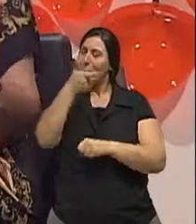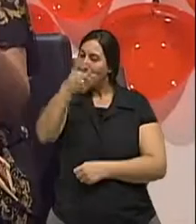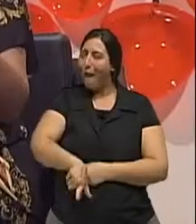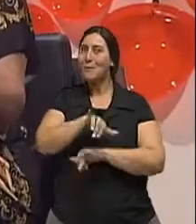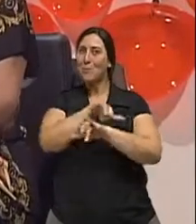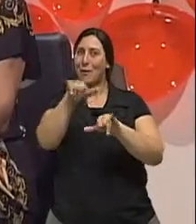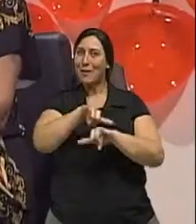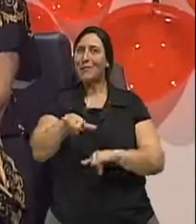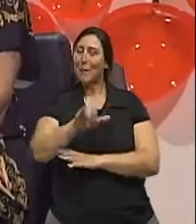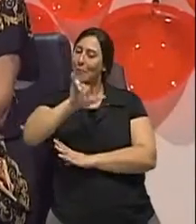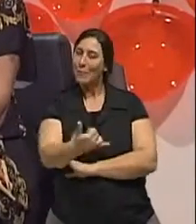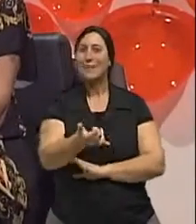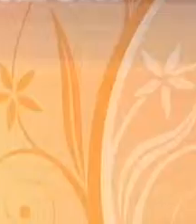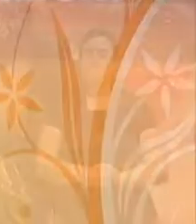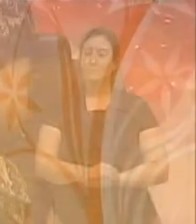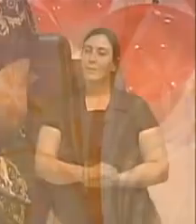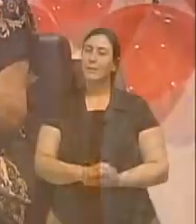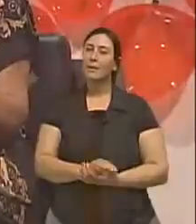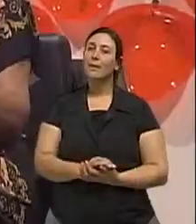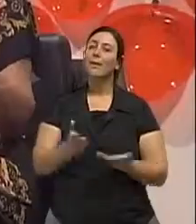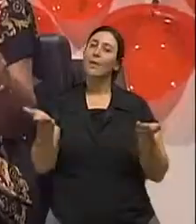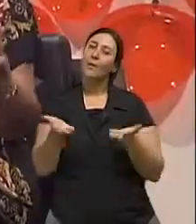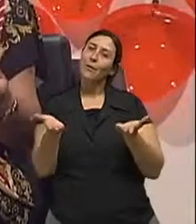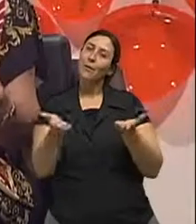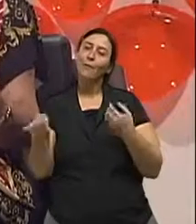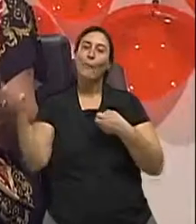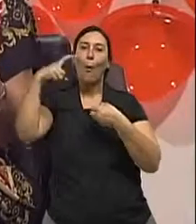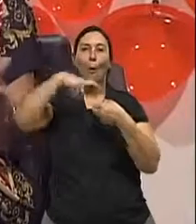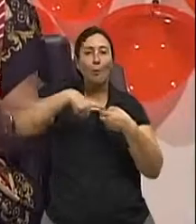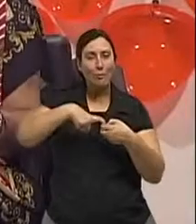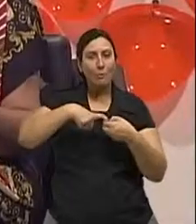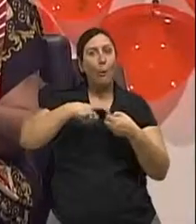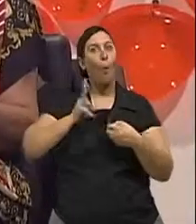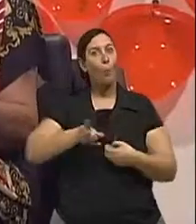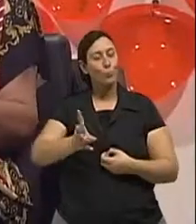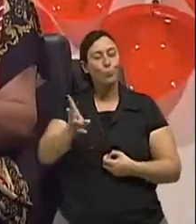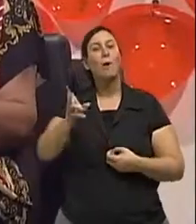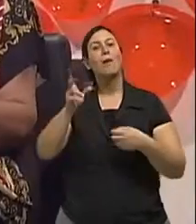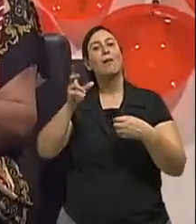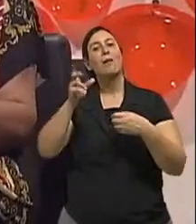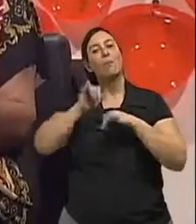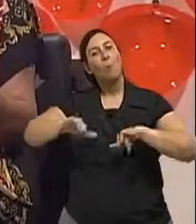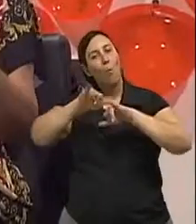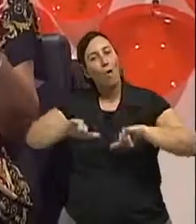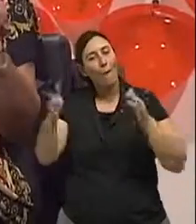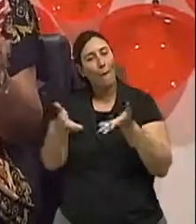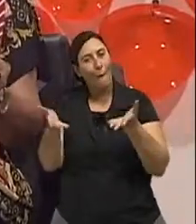A gente já tem a metade para conversar. Pois é, nós estamos voltando aqui. Temos mais da metade do programa para a gente trazer